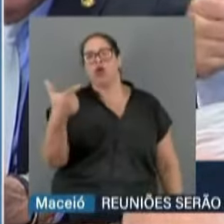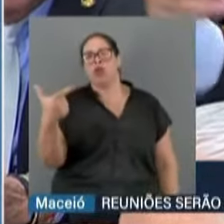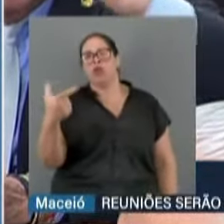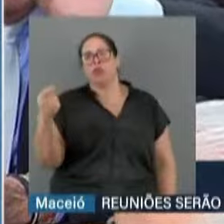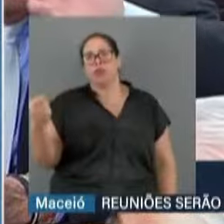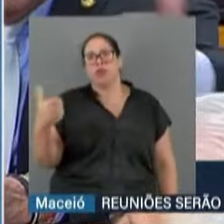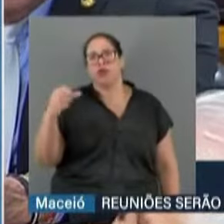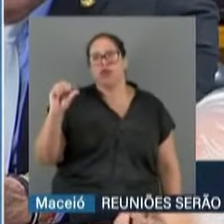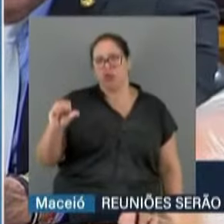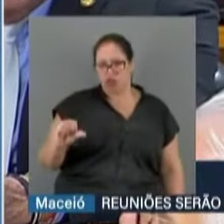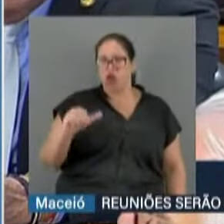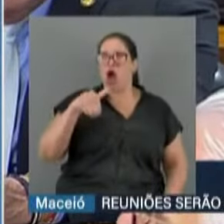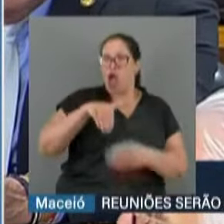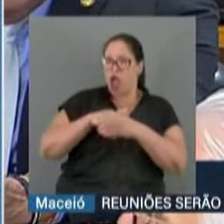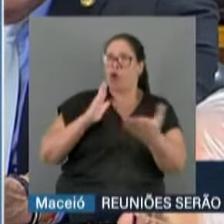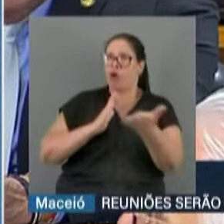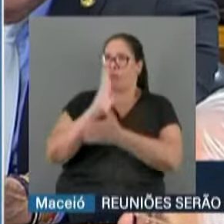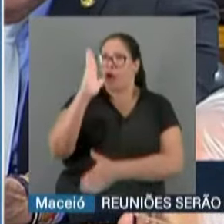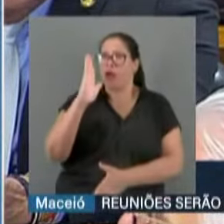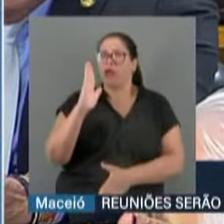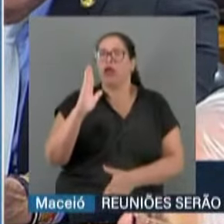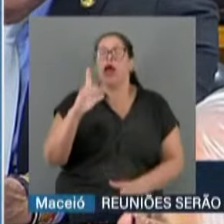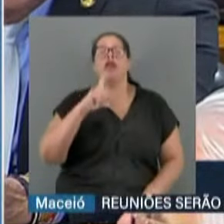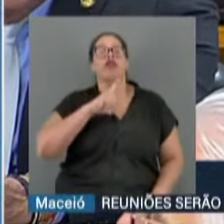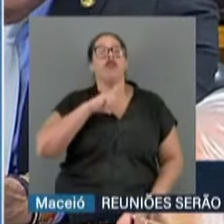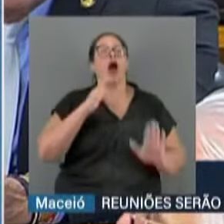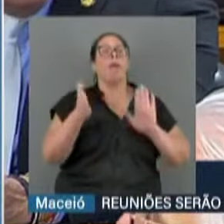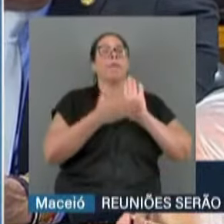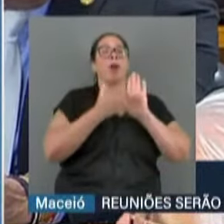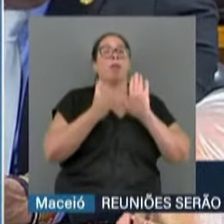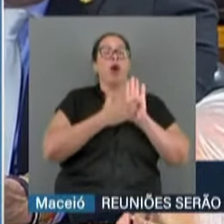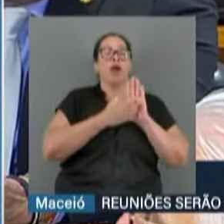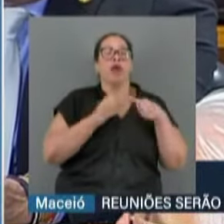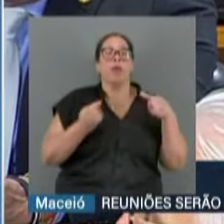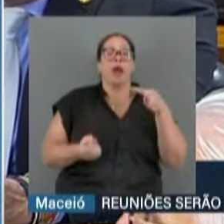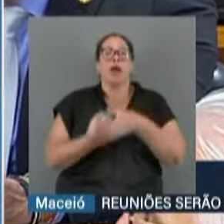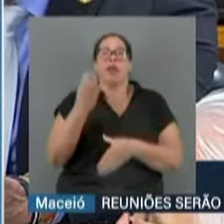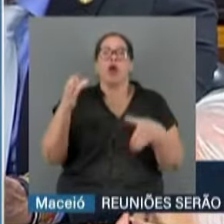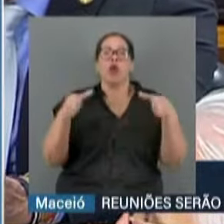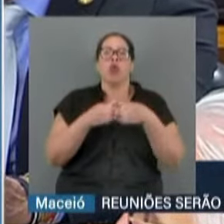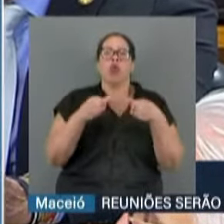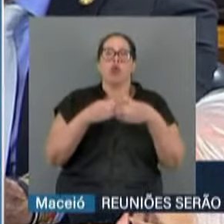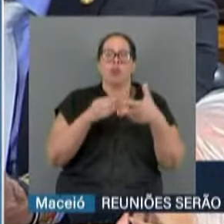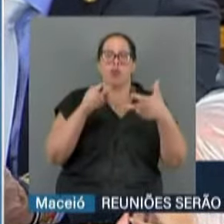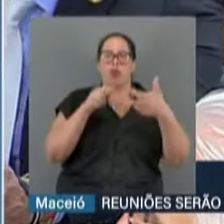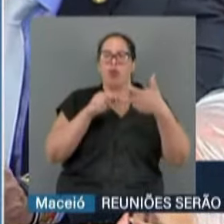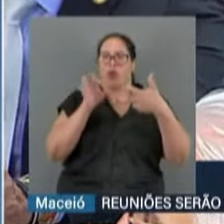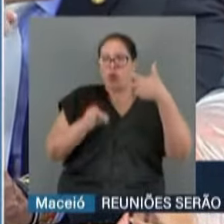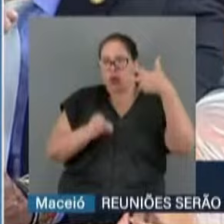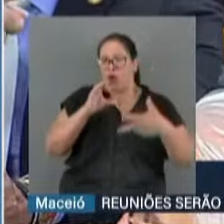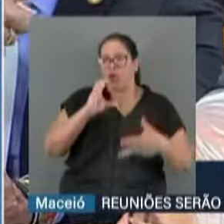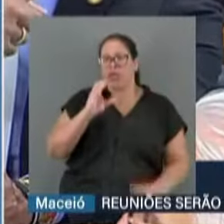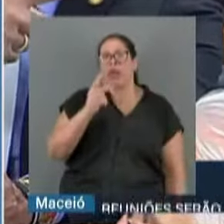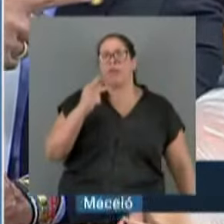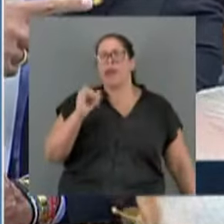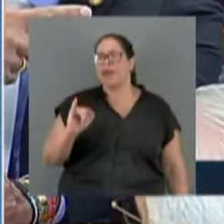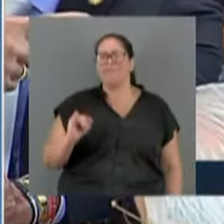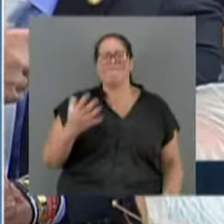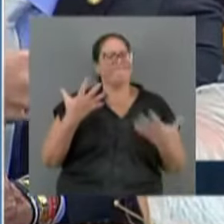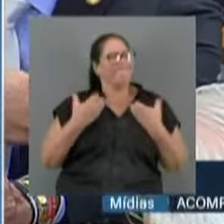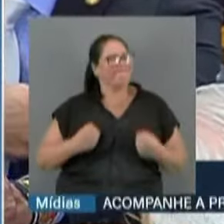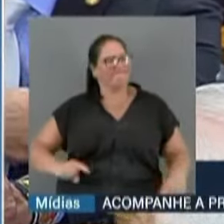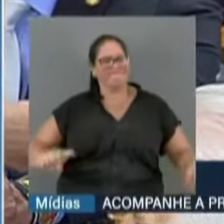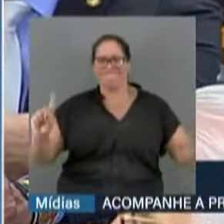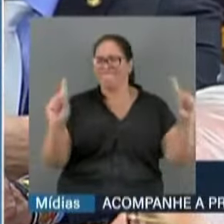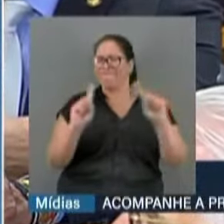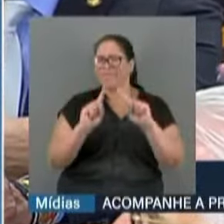tem as mesmas características da corte ali para onde ele vai. Ele entende como funciona o